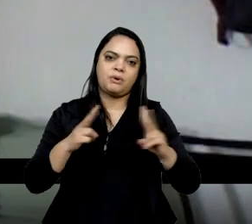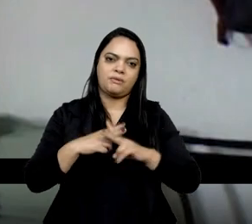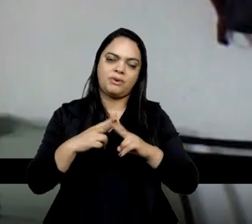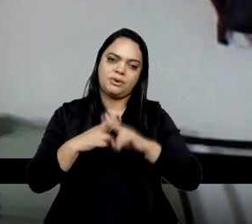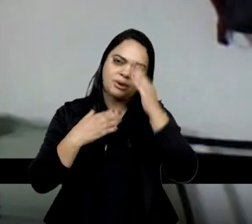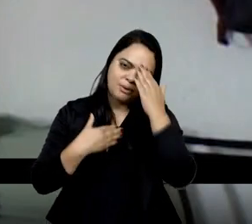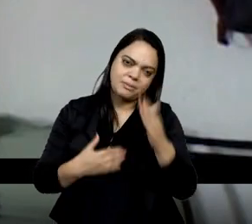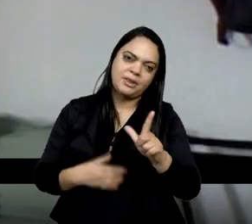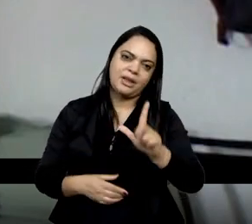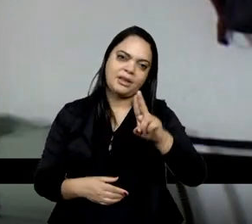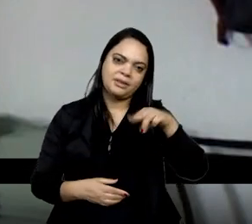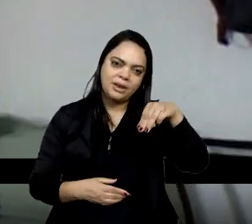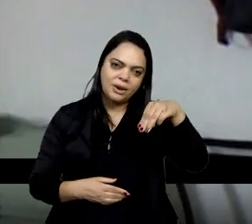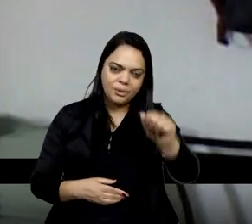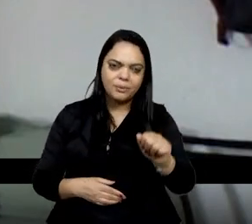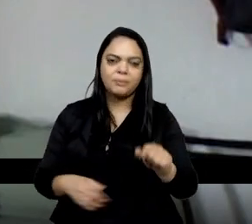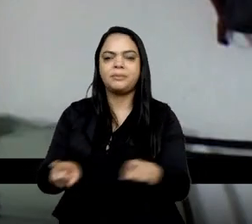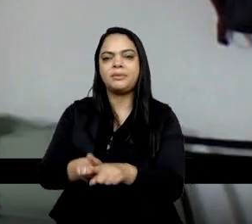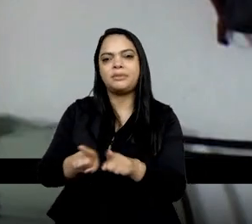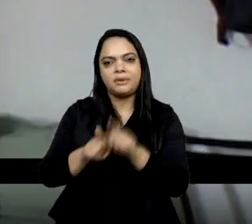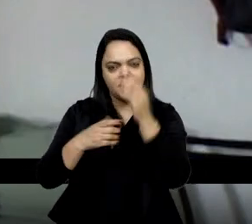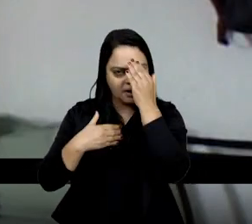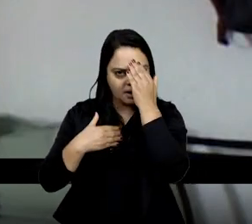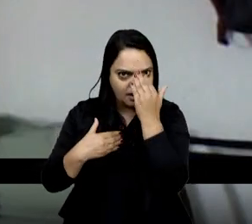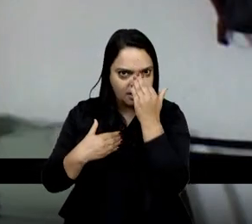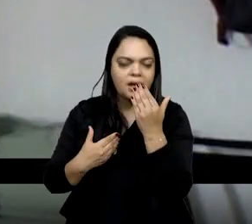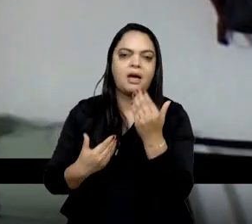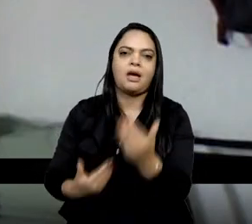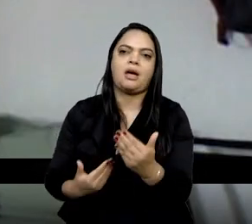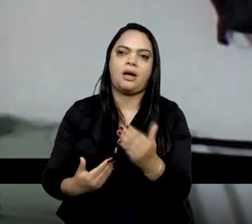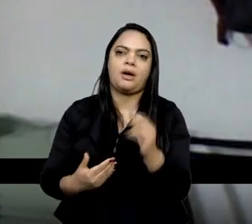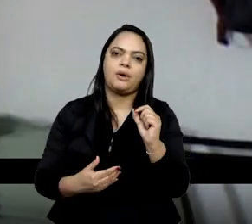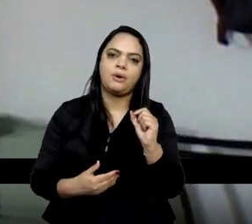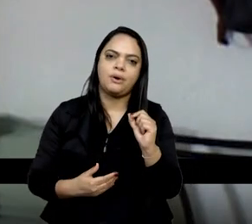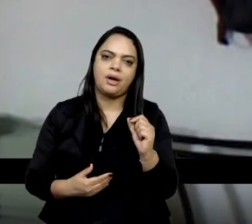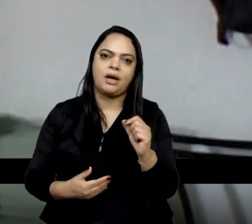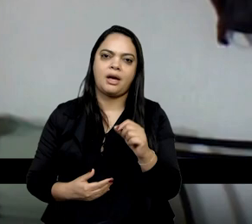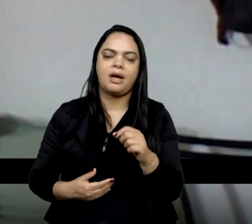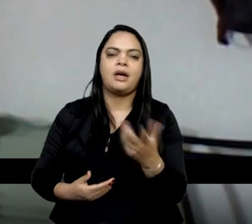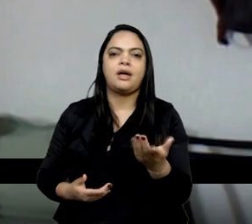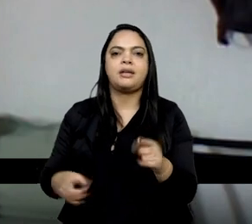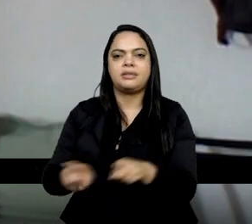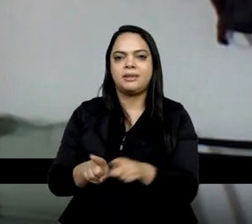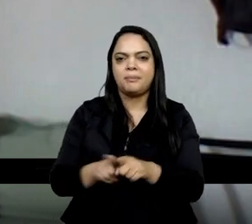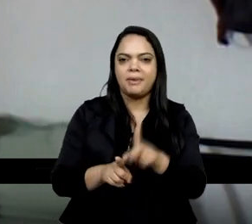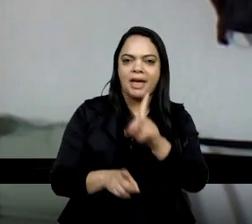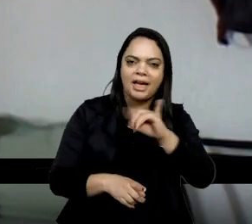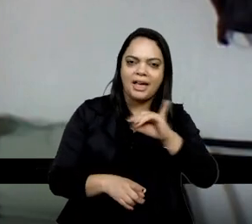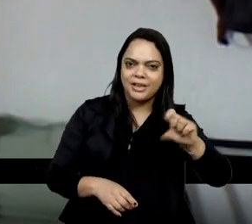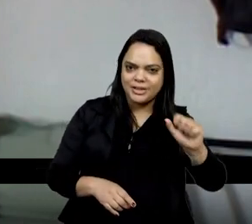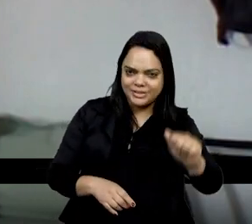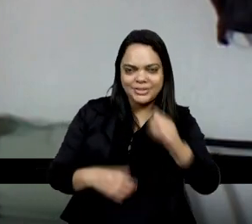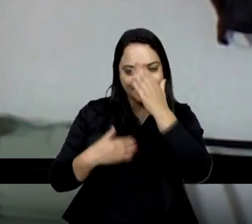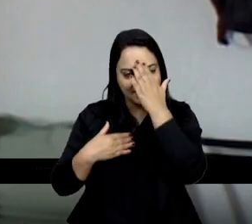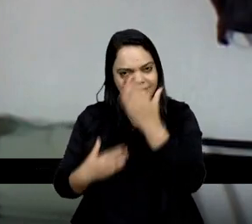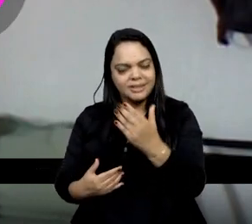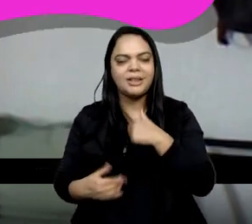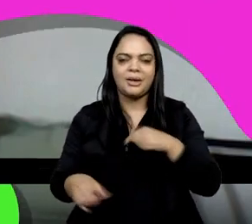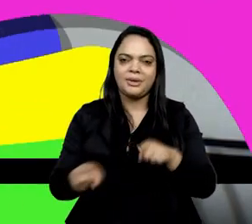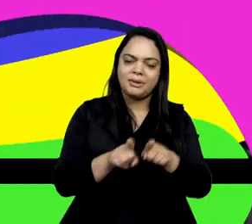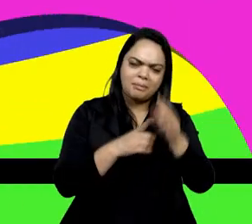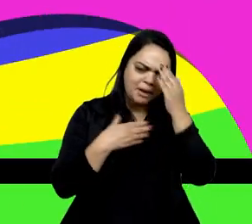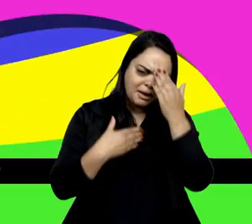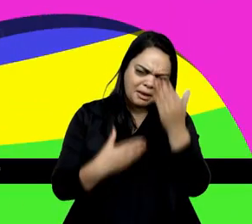Luma. Também agradeço o fato das palavras das Dils às minhas. Obrigada pela sua disponibilidade e parabéns pelo seu